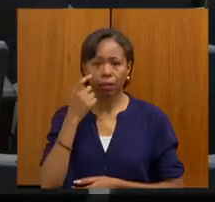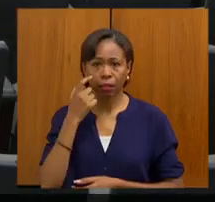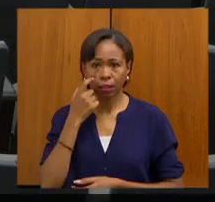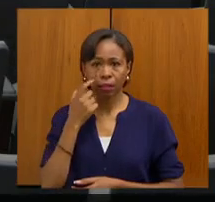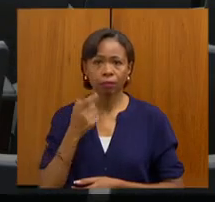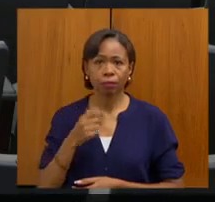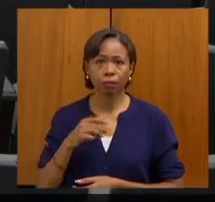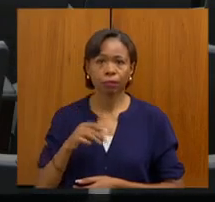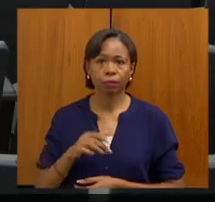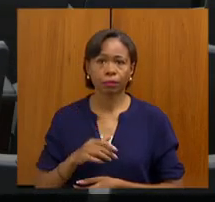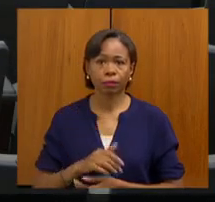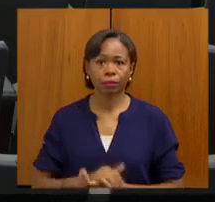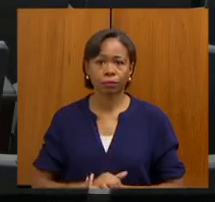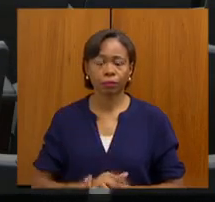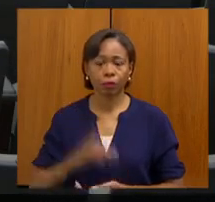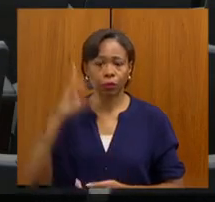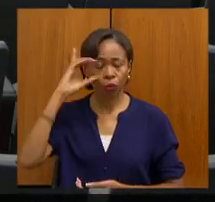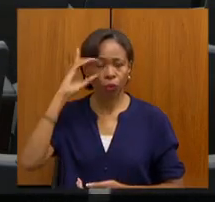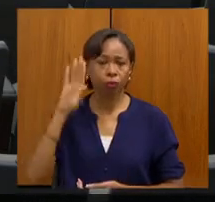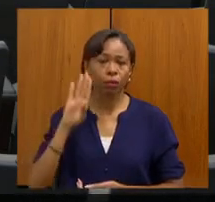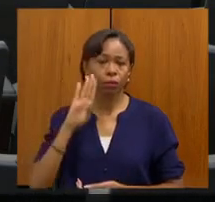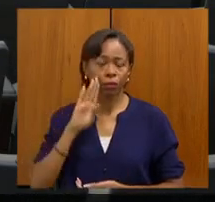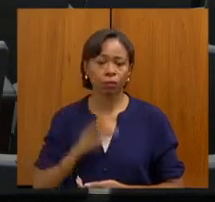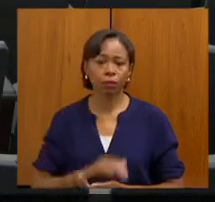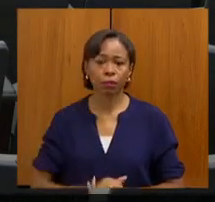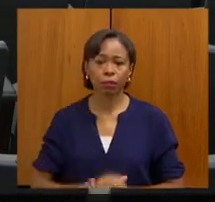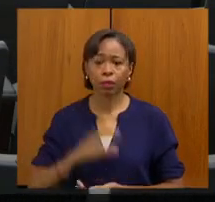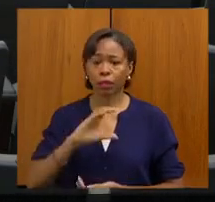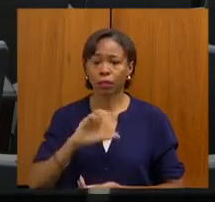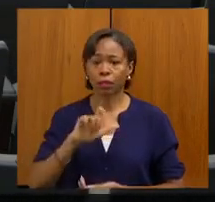a deputada Celis Laviola,